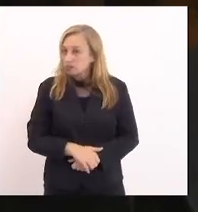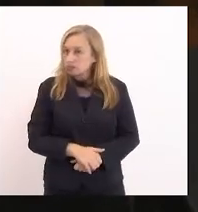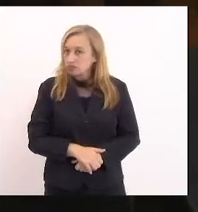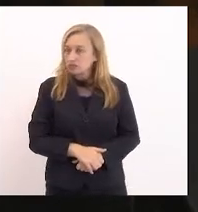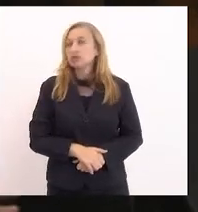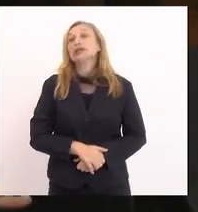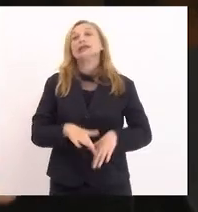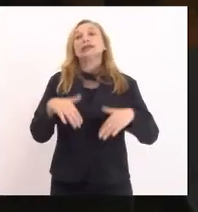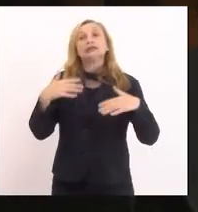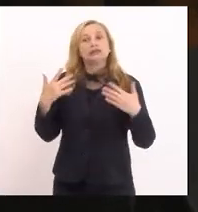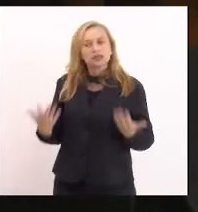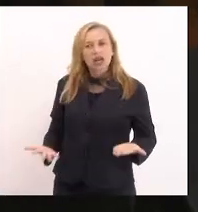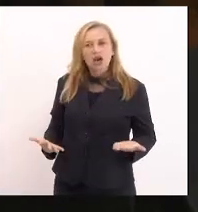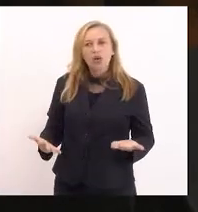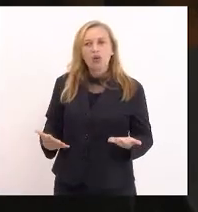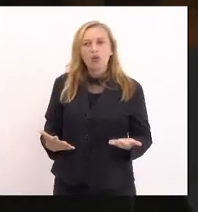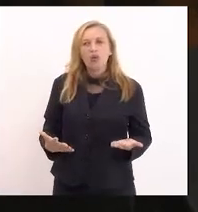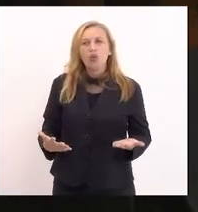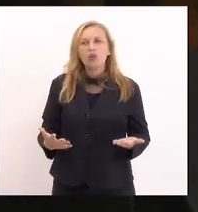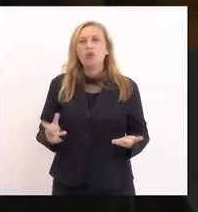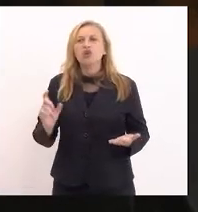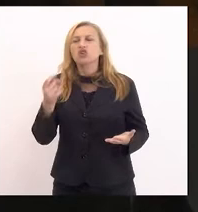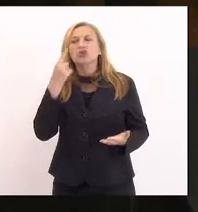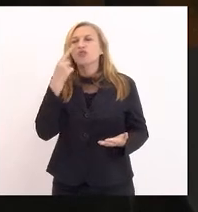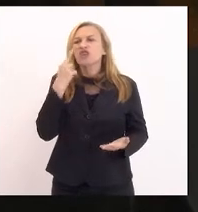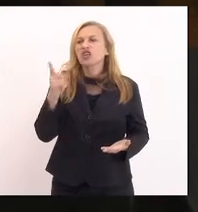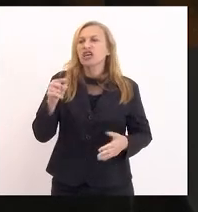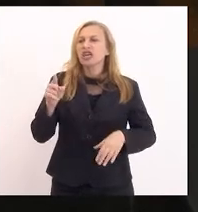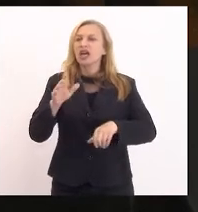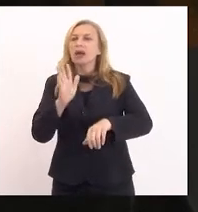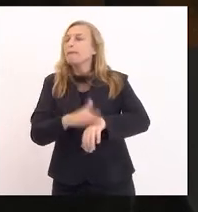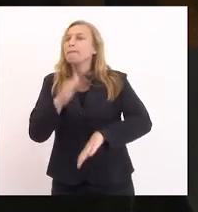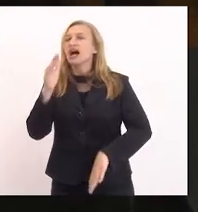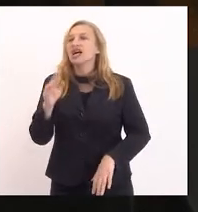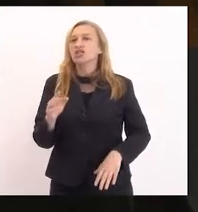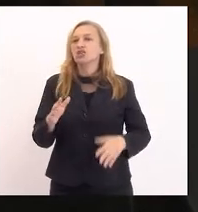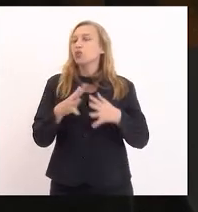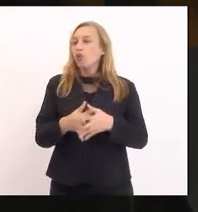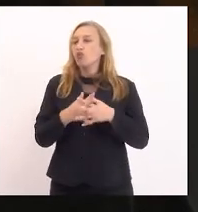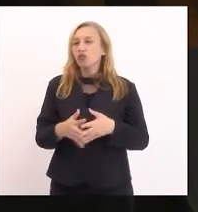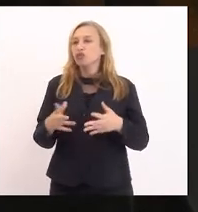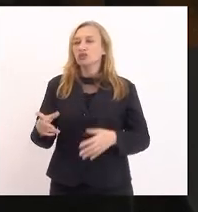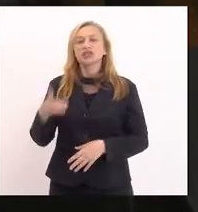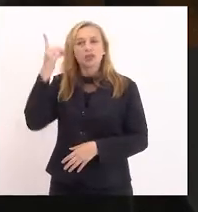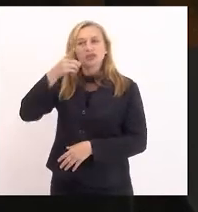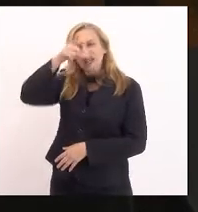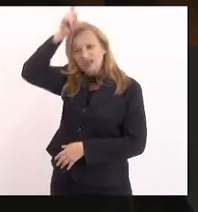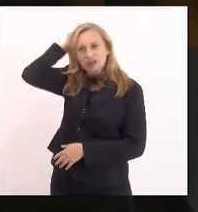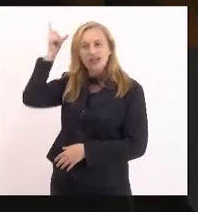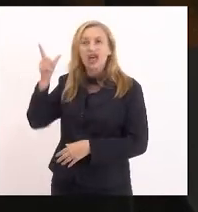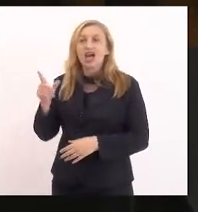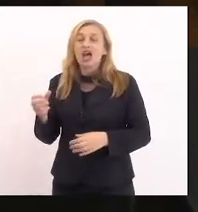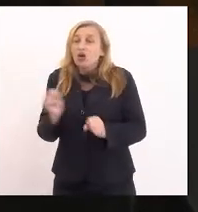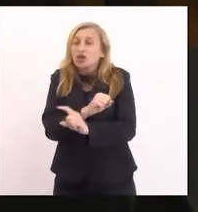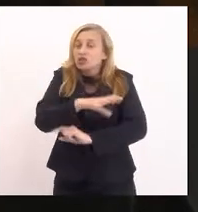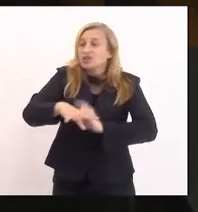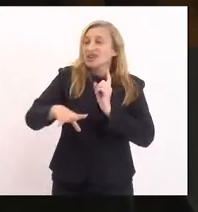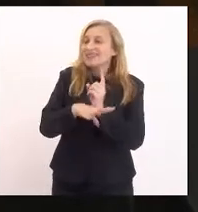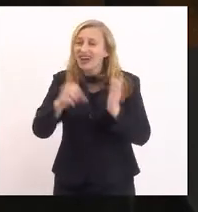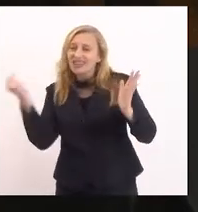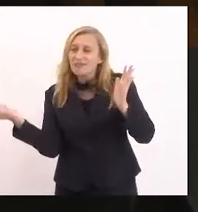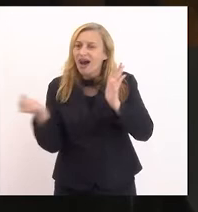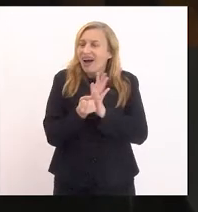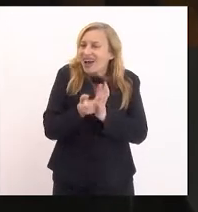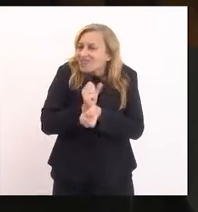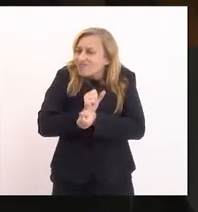Então, o que está em jogo é muito mais complexo, Luiz Paulo. Isso é uma sociedade marcada pela